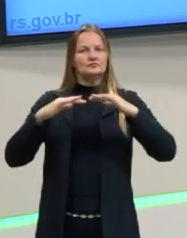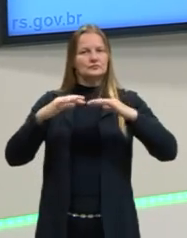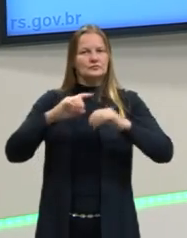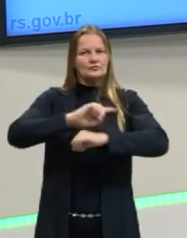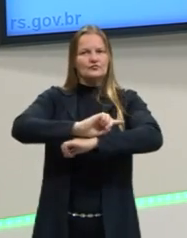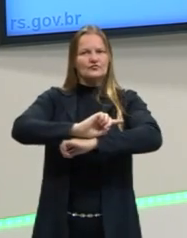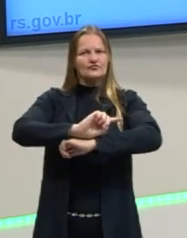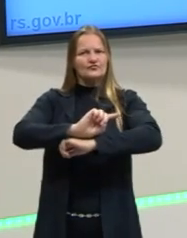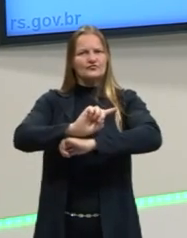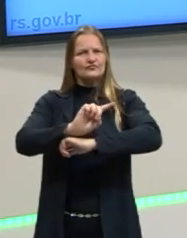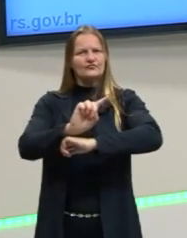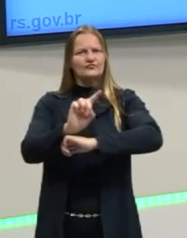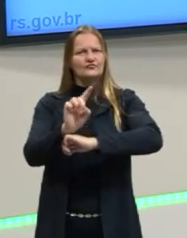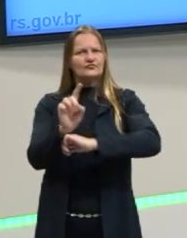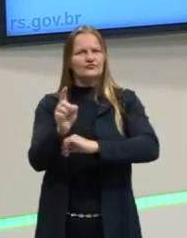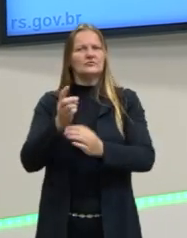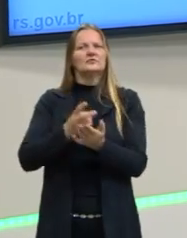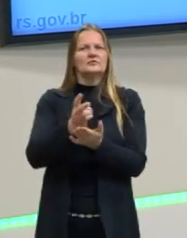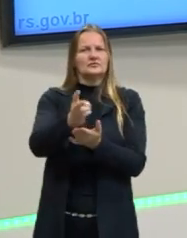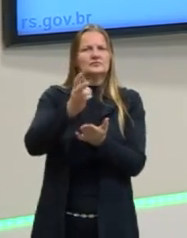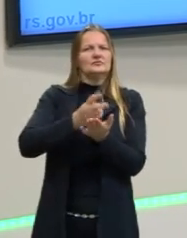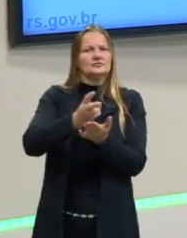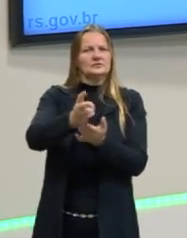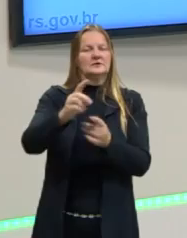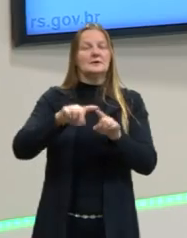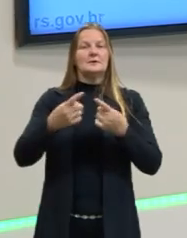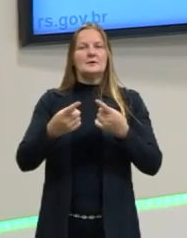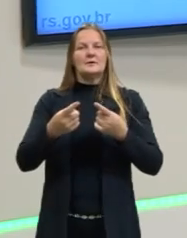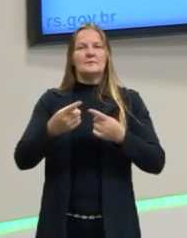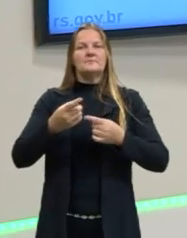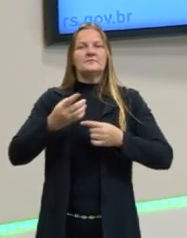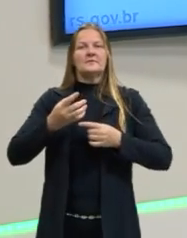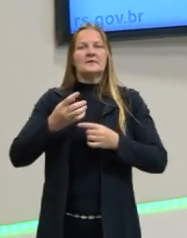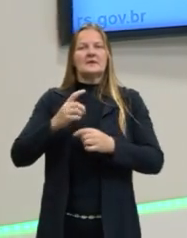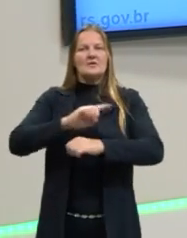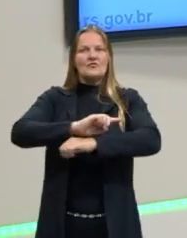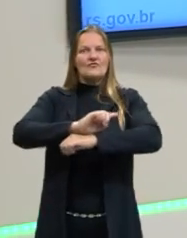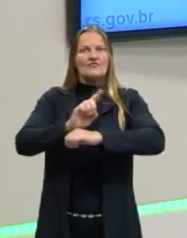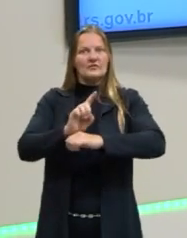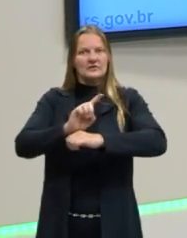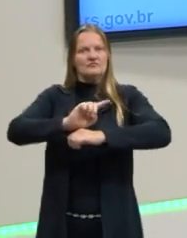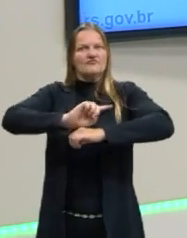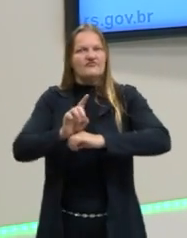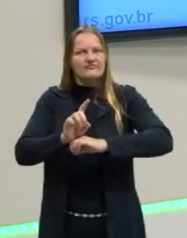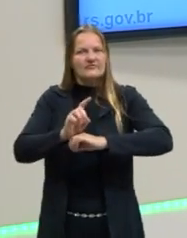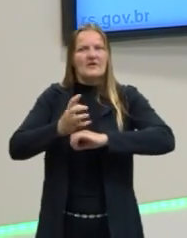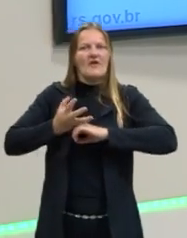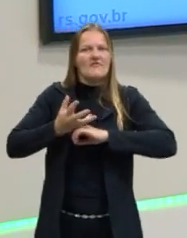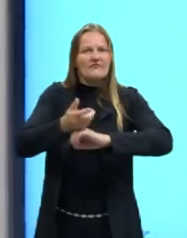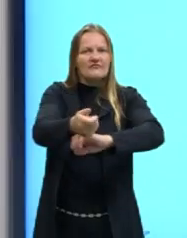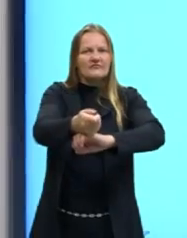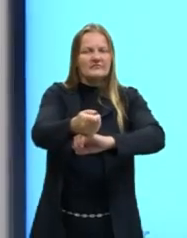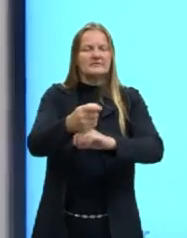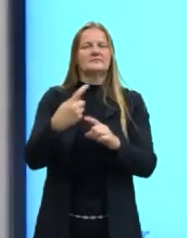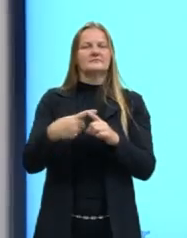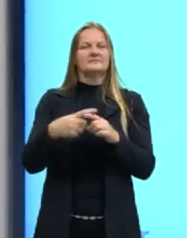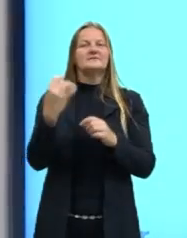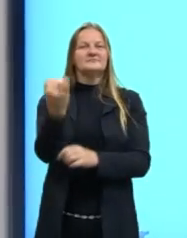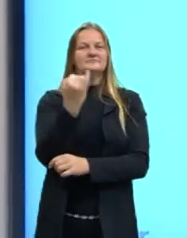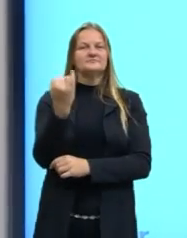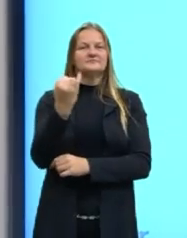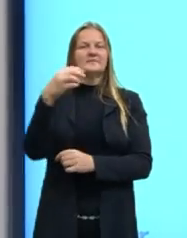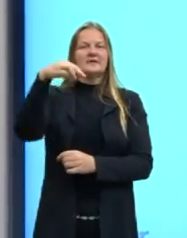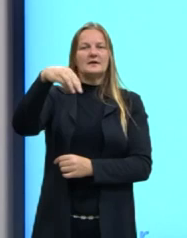aceleração uniforme, constante, a nossa velocidade vai mudar. Então, uma coisa que era importante no